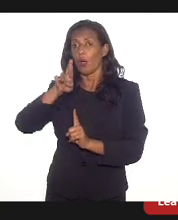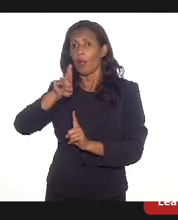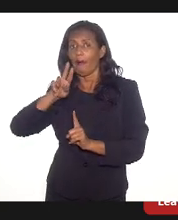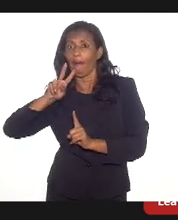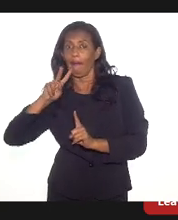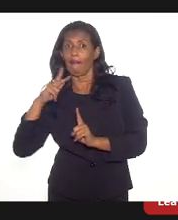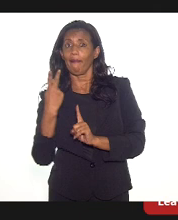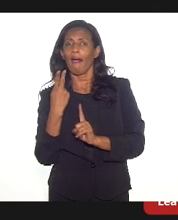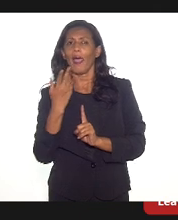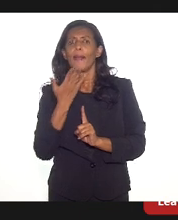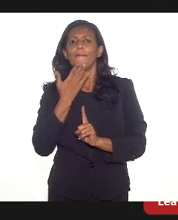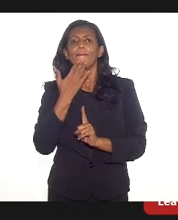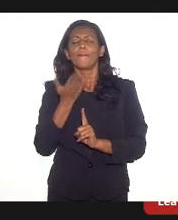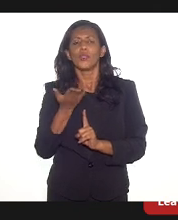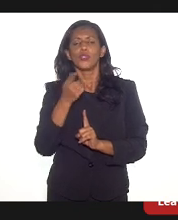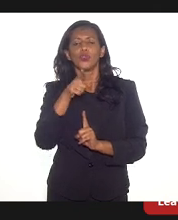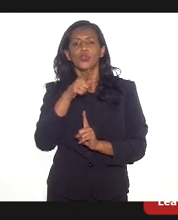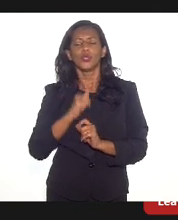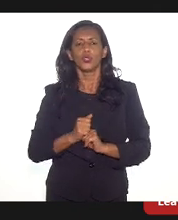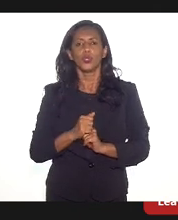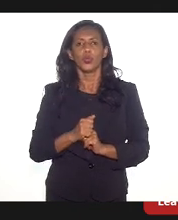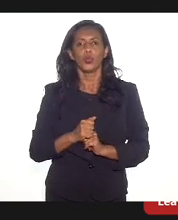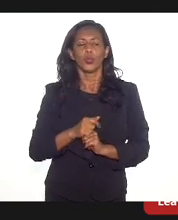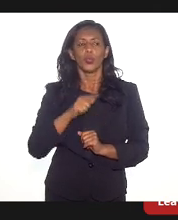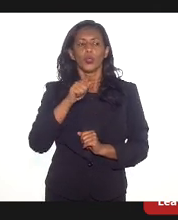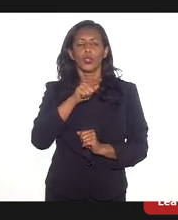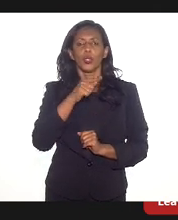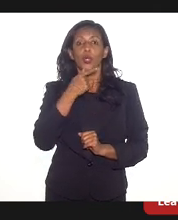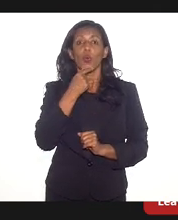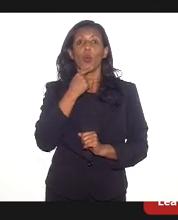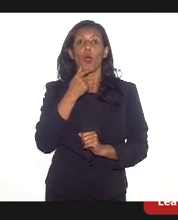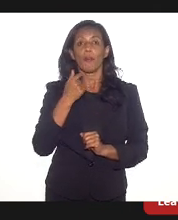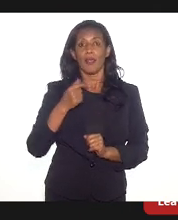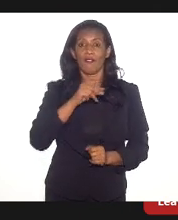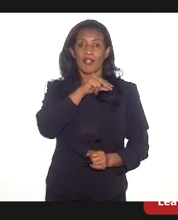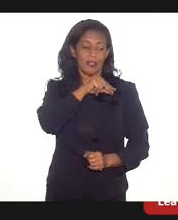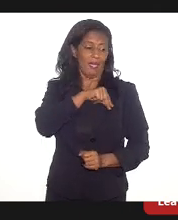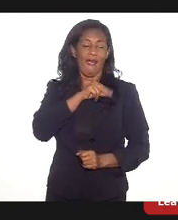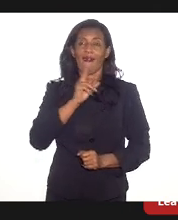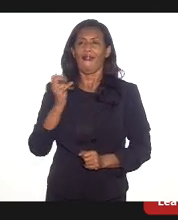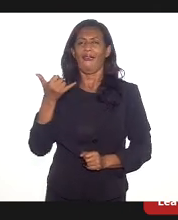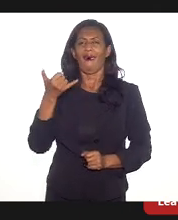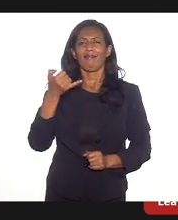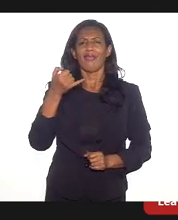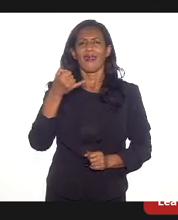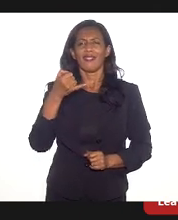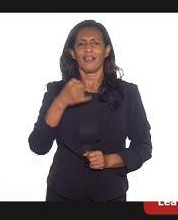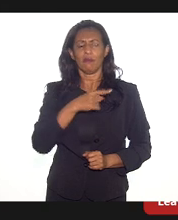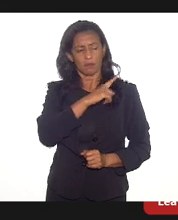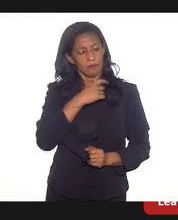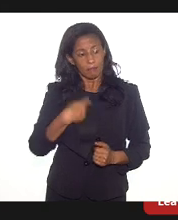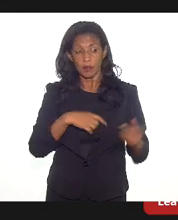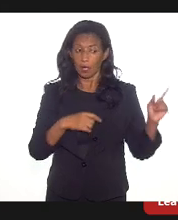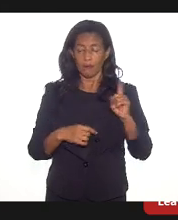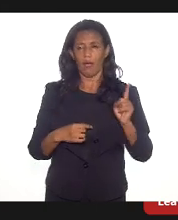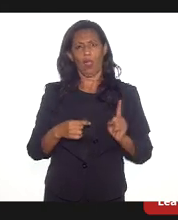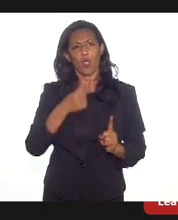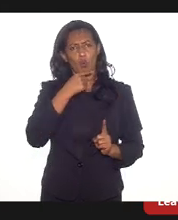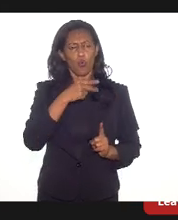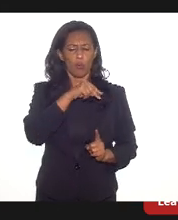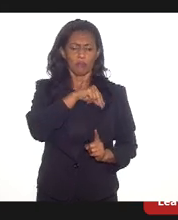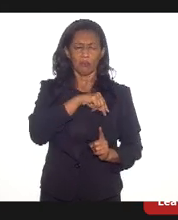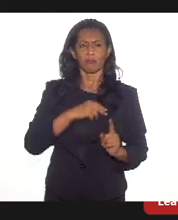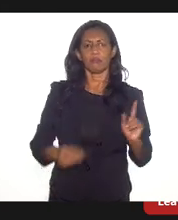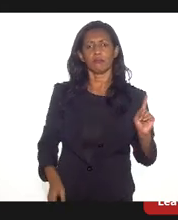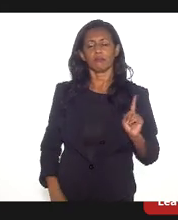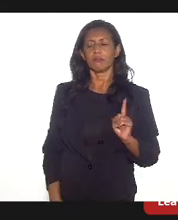pediu para que o motorista levasse uma caneta no dia da entrevista. E aí o motorista levou a caneta